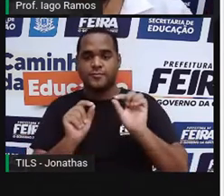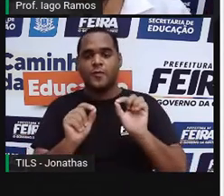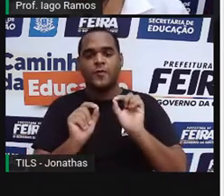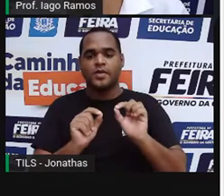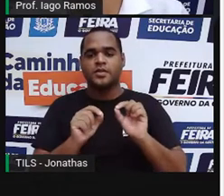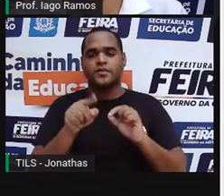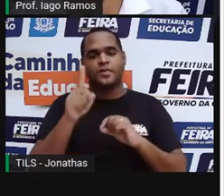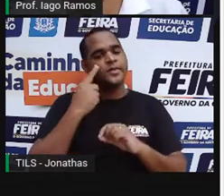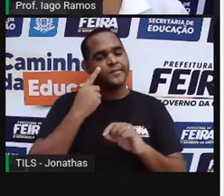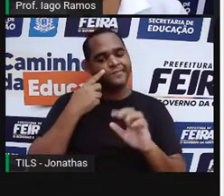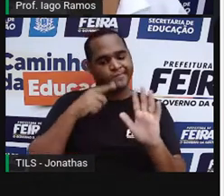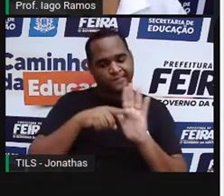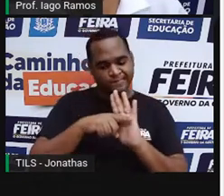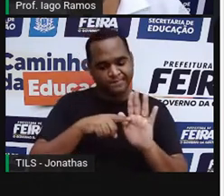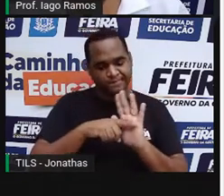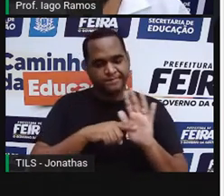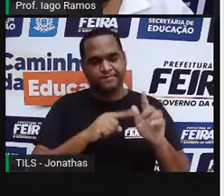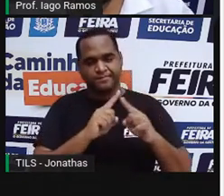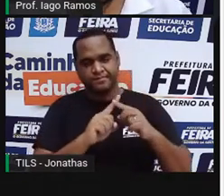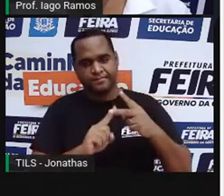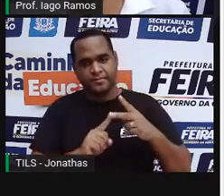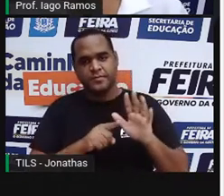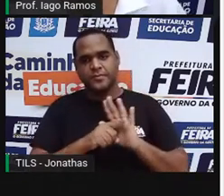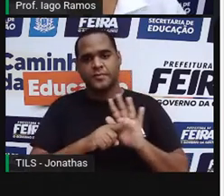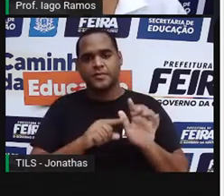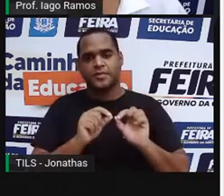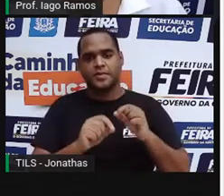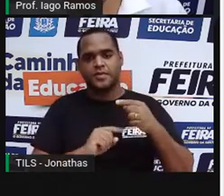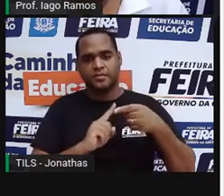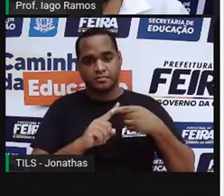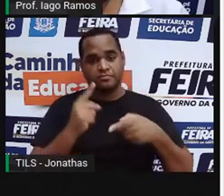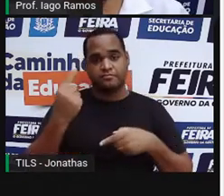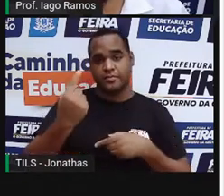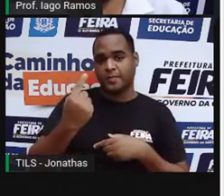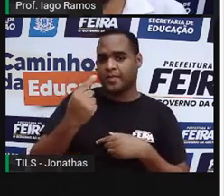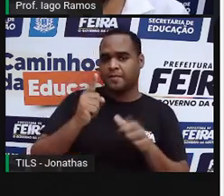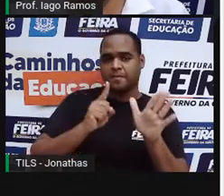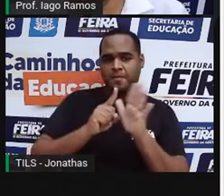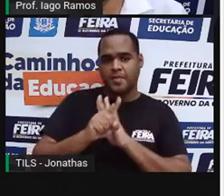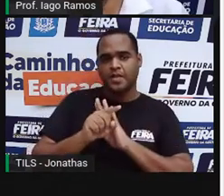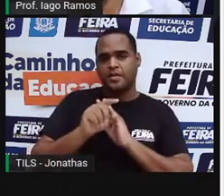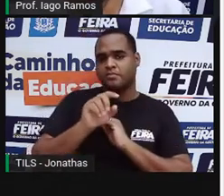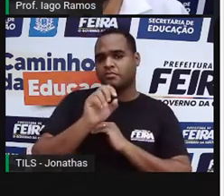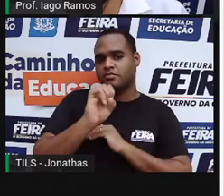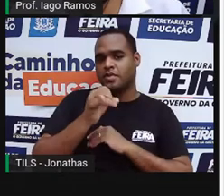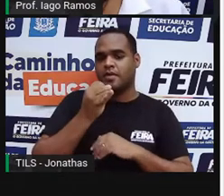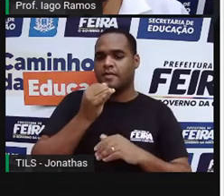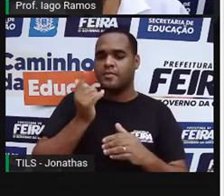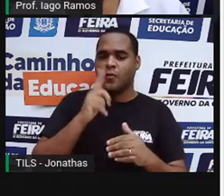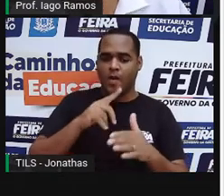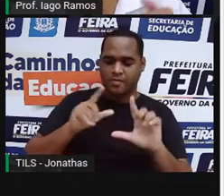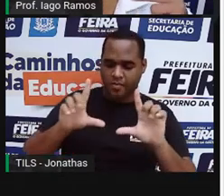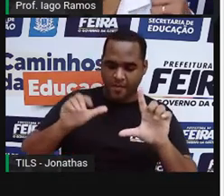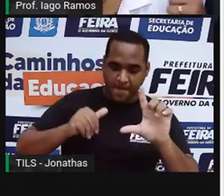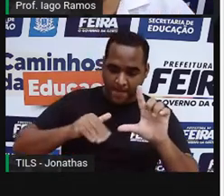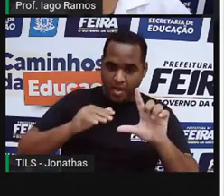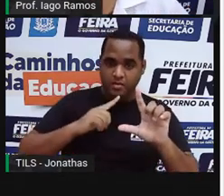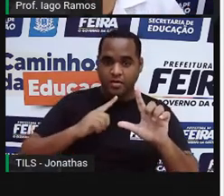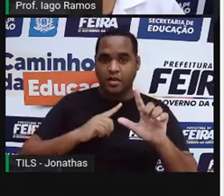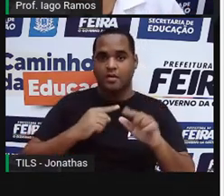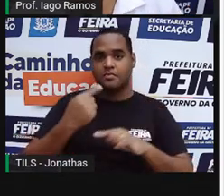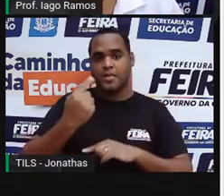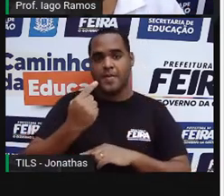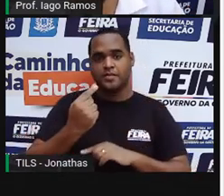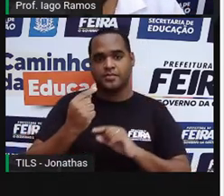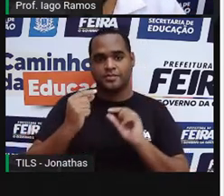possa analisar. Então, a primeira pergunta diz assim, se um gol é feito aos 15 minutos do primeiro